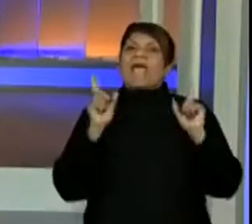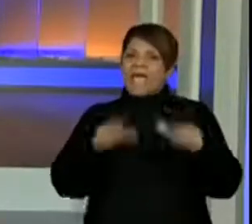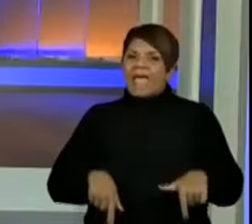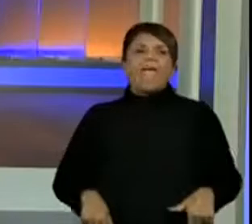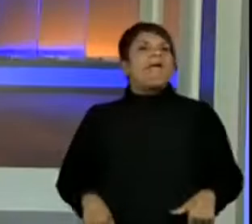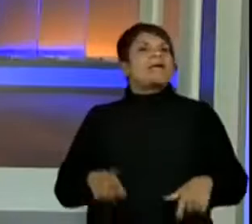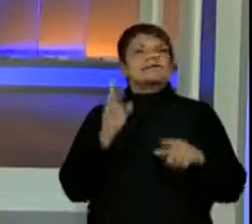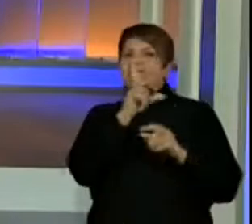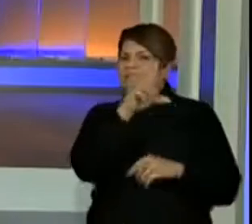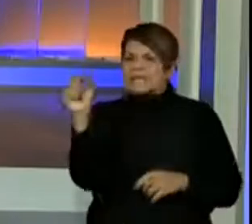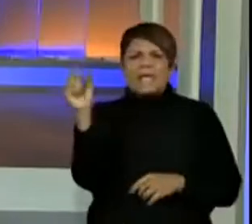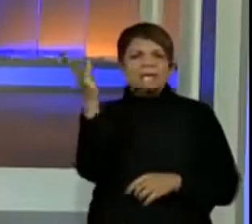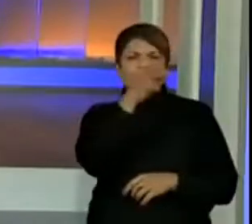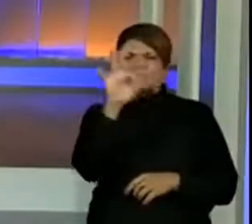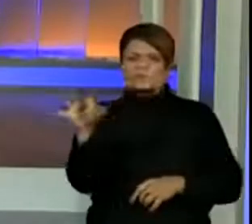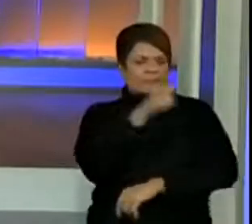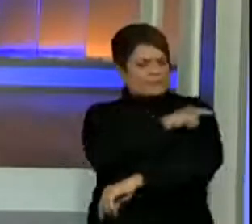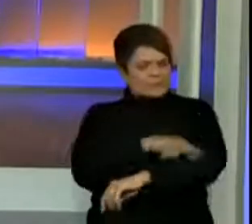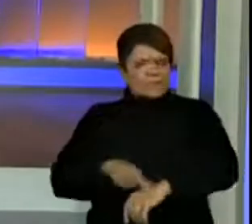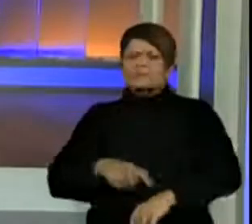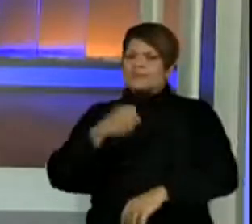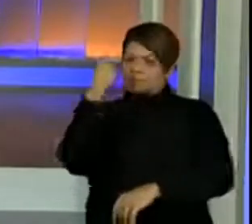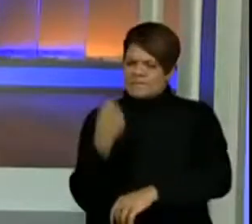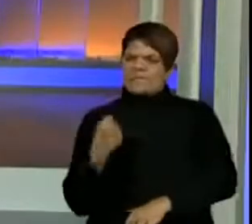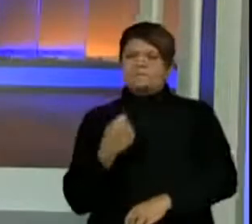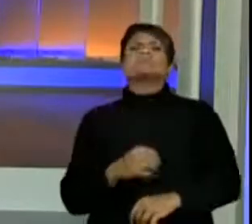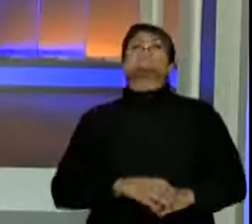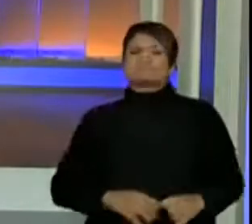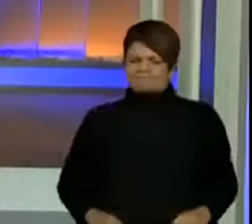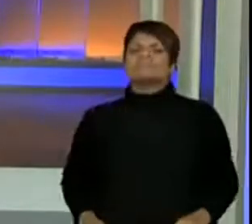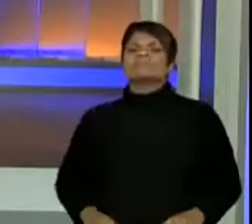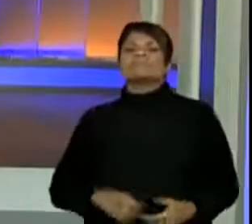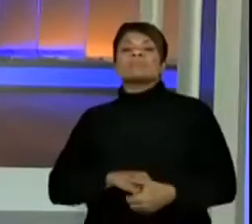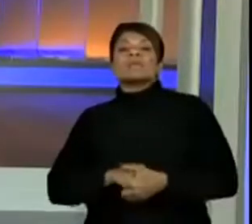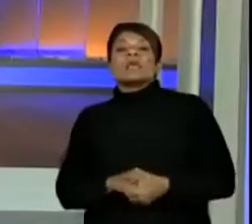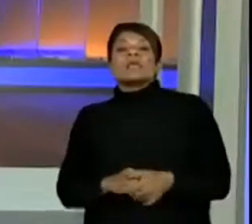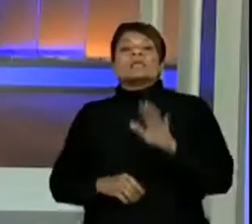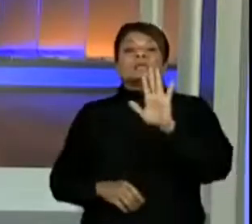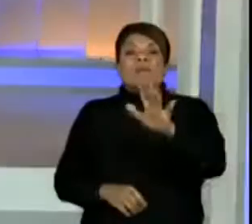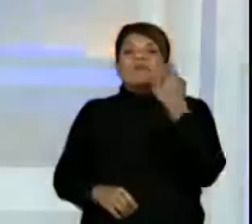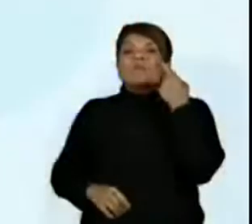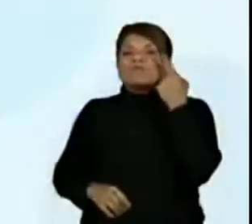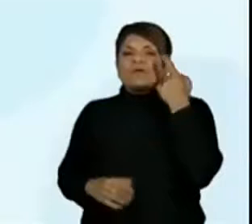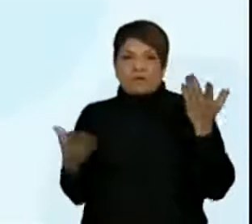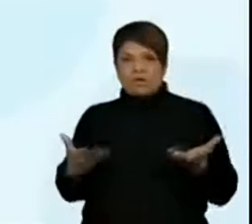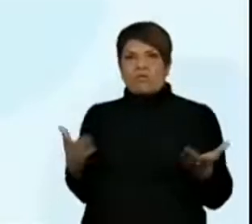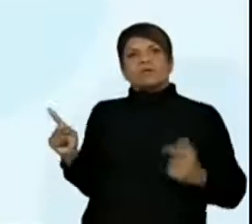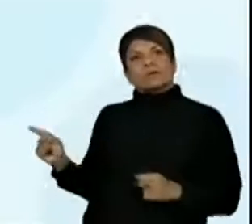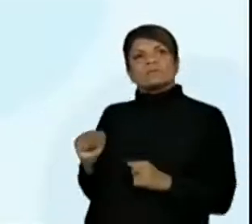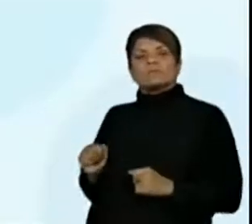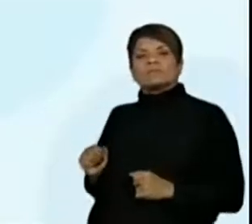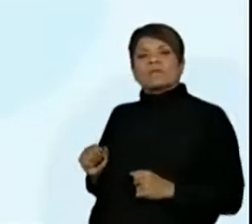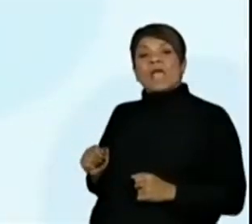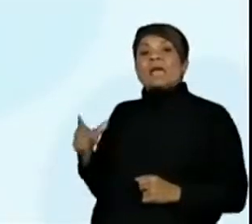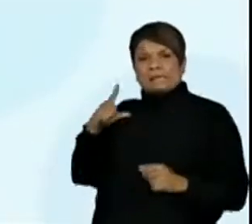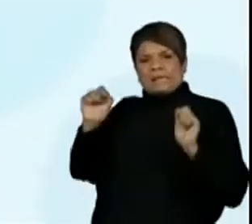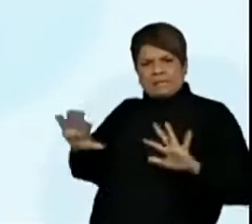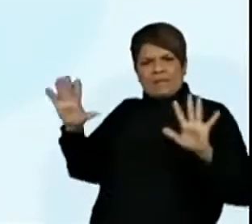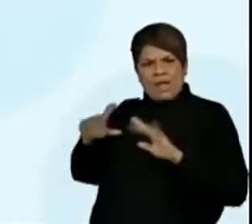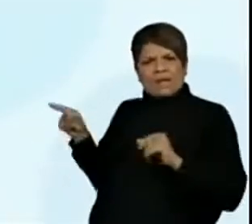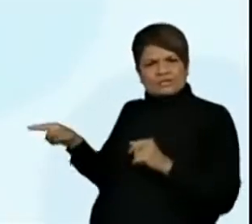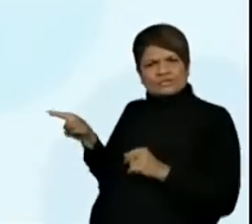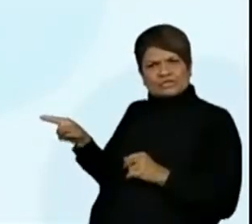100% na aula. Yes! Olha lá. Vamos ver aqui. Olha essa imagem.